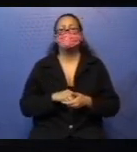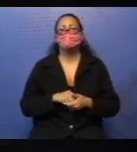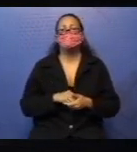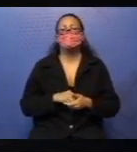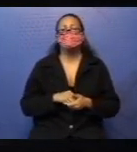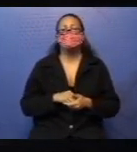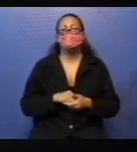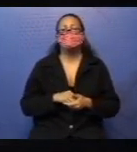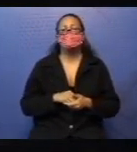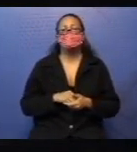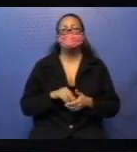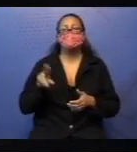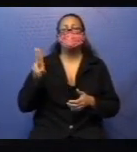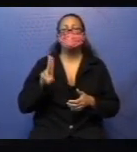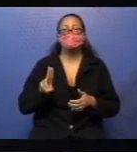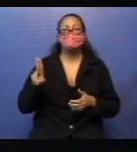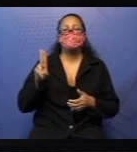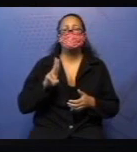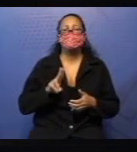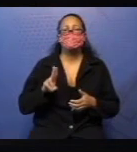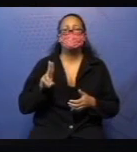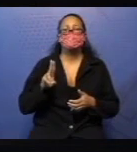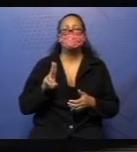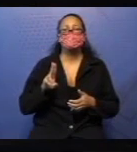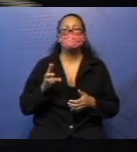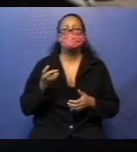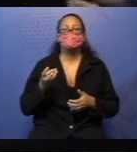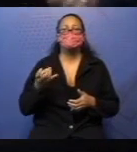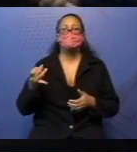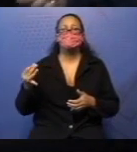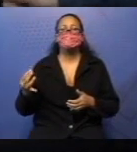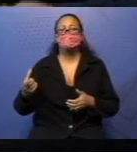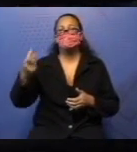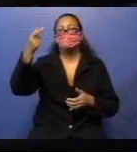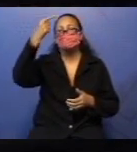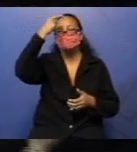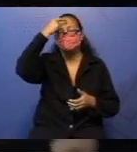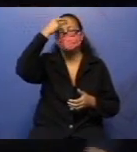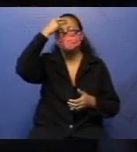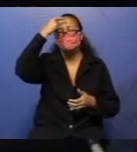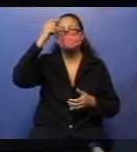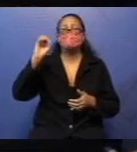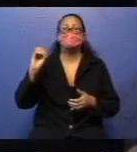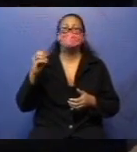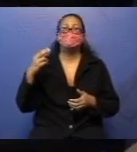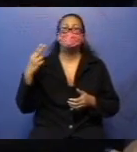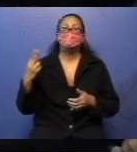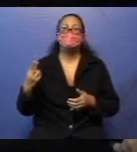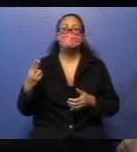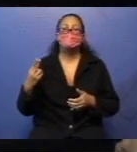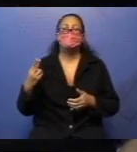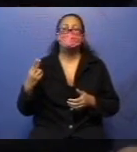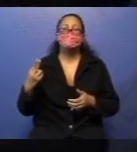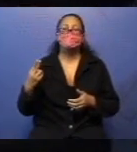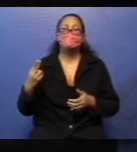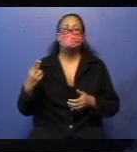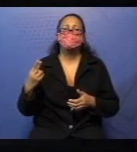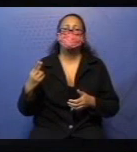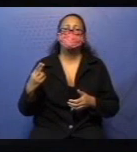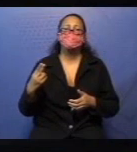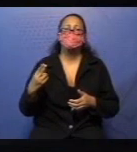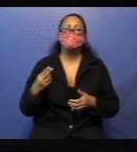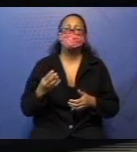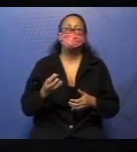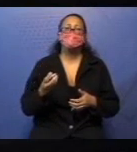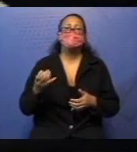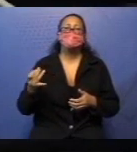Para isso, use cálculo mental ou os algoritmos que você aprendeu. Os algoritmos que você